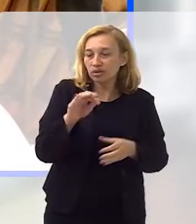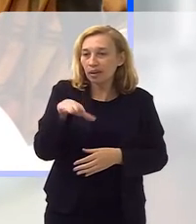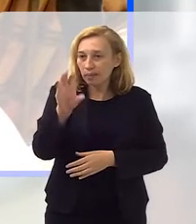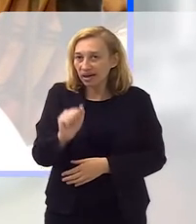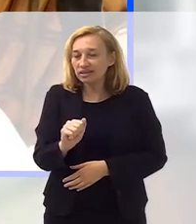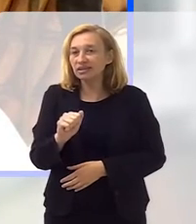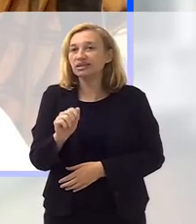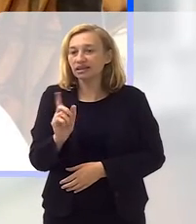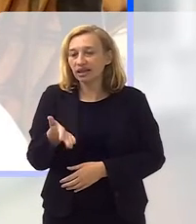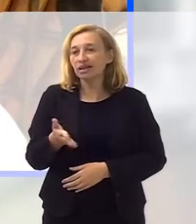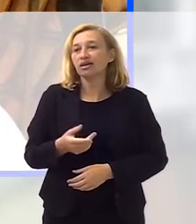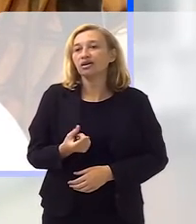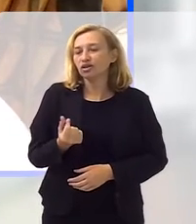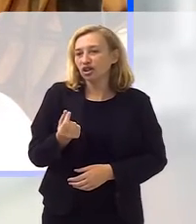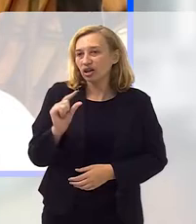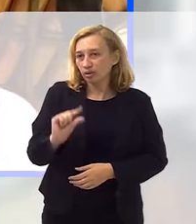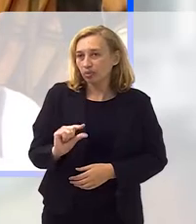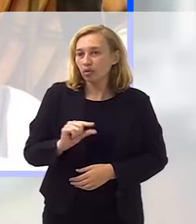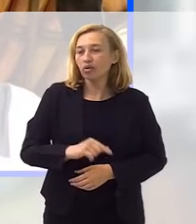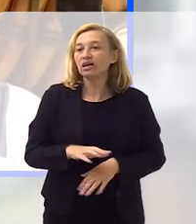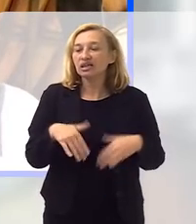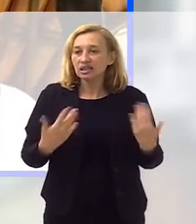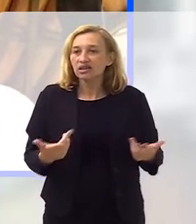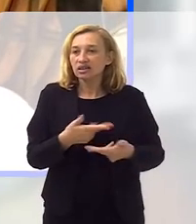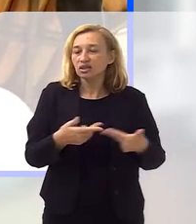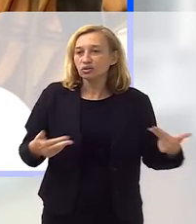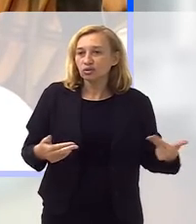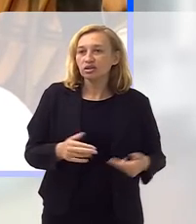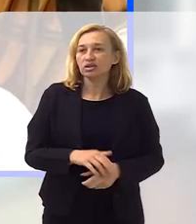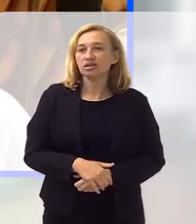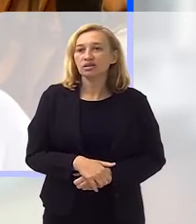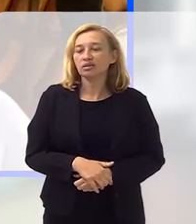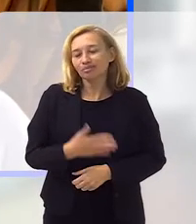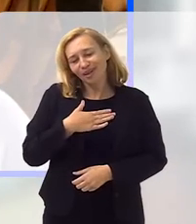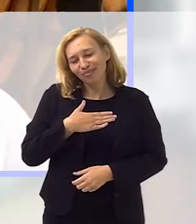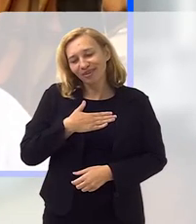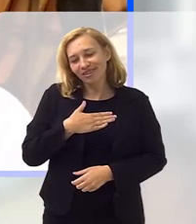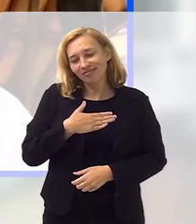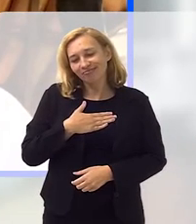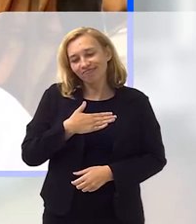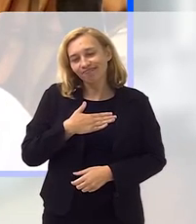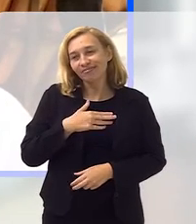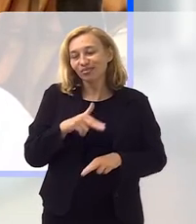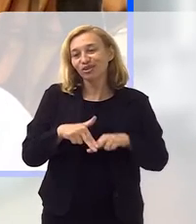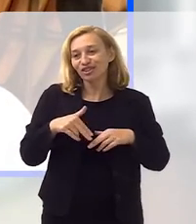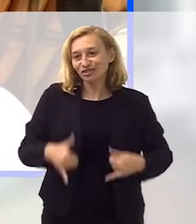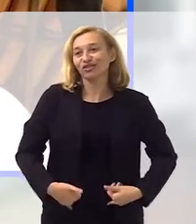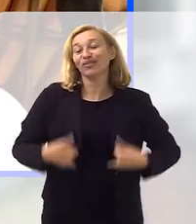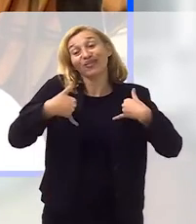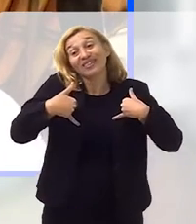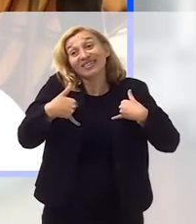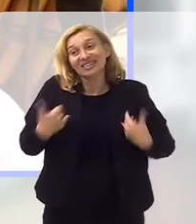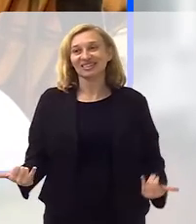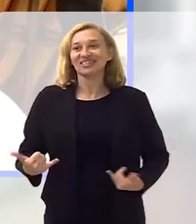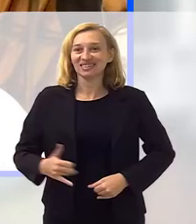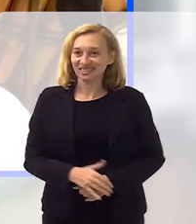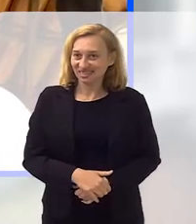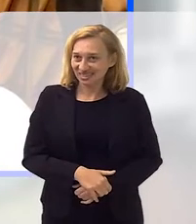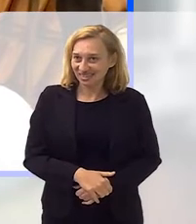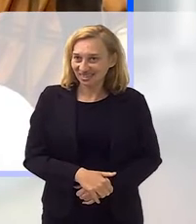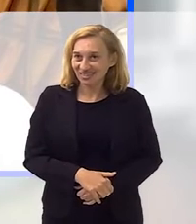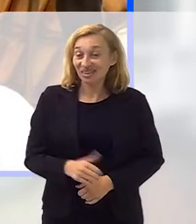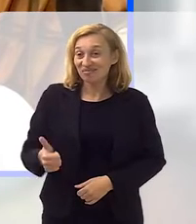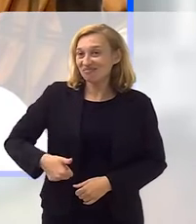pessoal da banda, quando era cachê muito pequeno, entendeu, então essas coisas aí, pra mim, é motivo de orgulho demais,